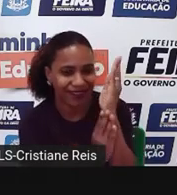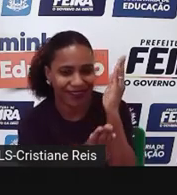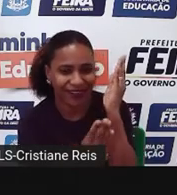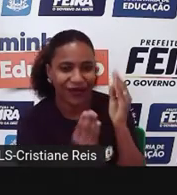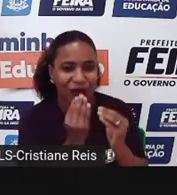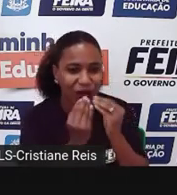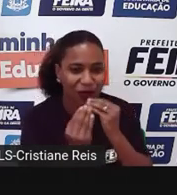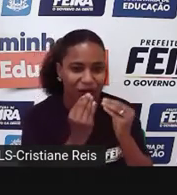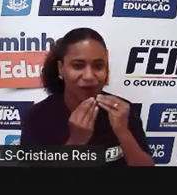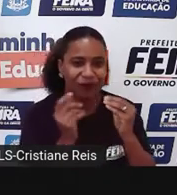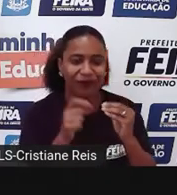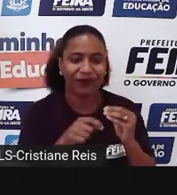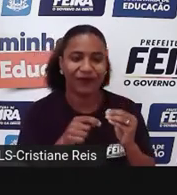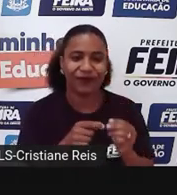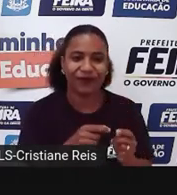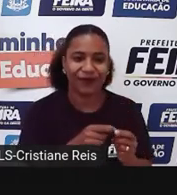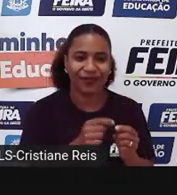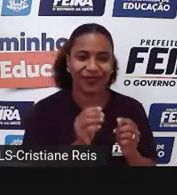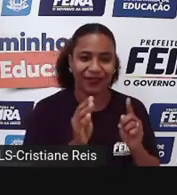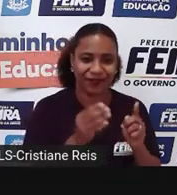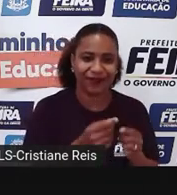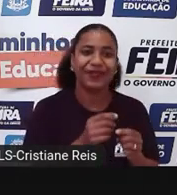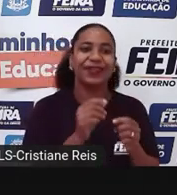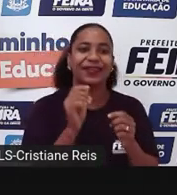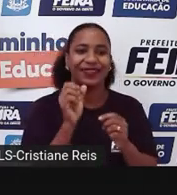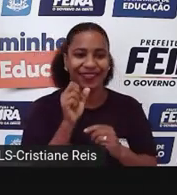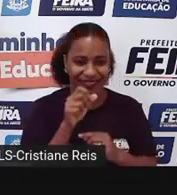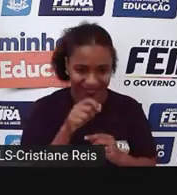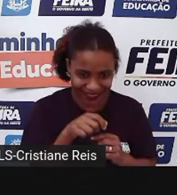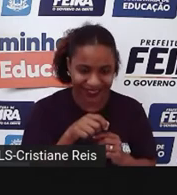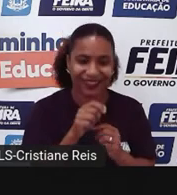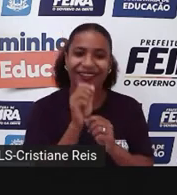puxou o fiozinho e a bonequinha fez, sim.